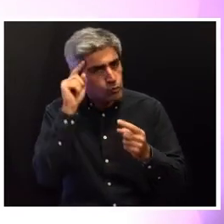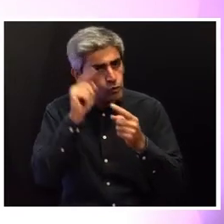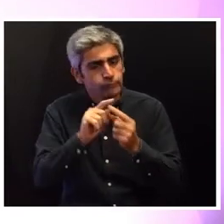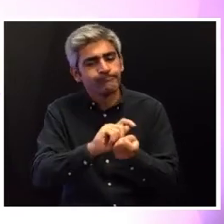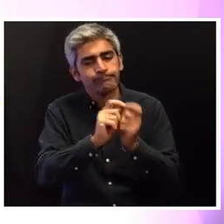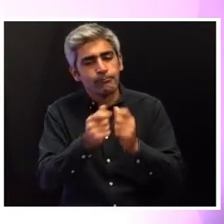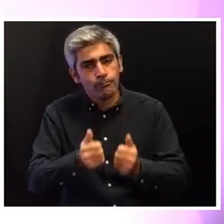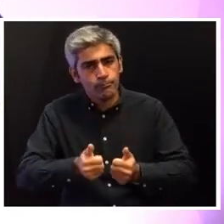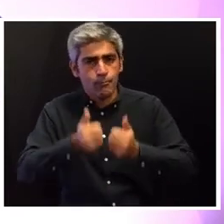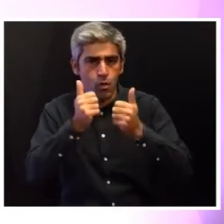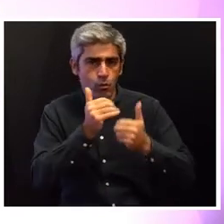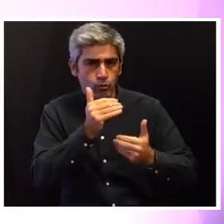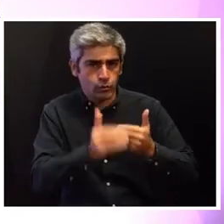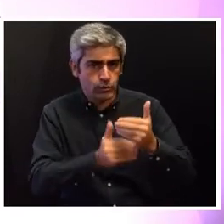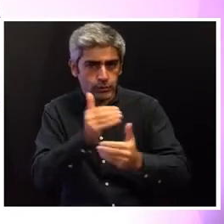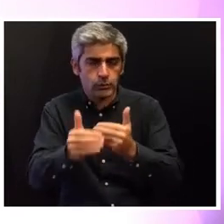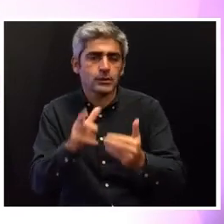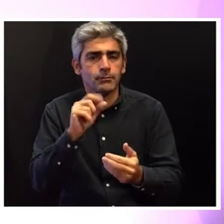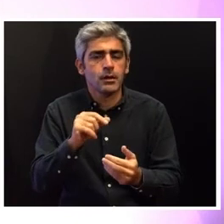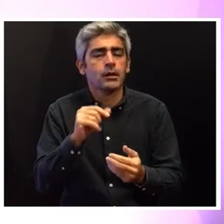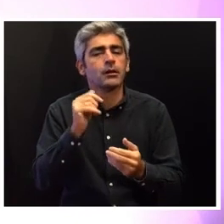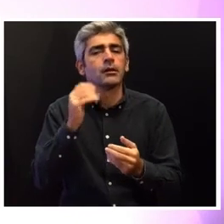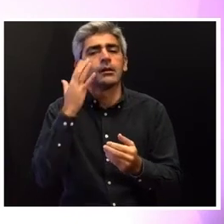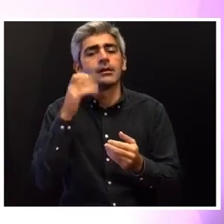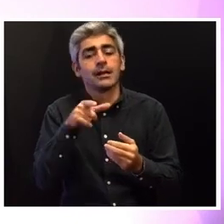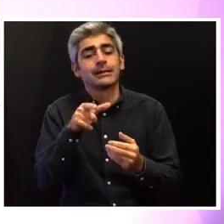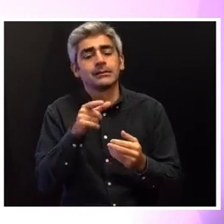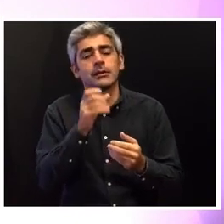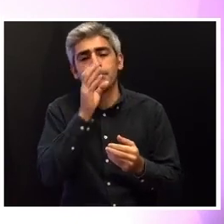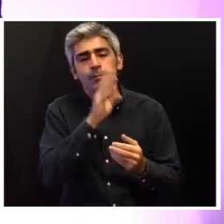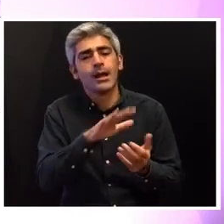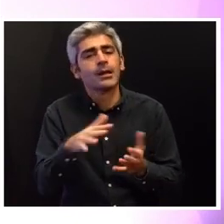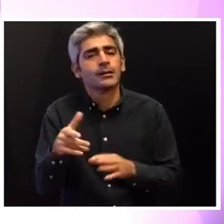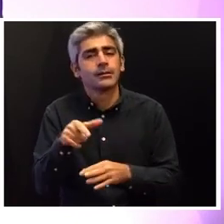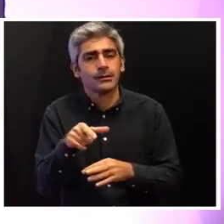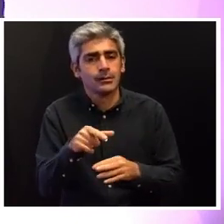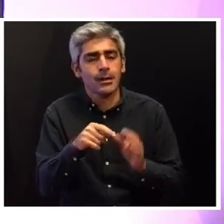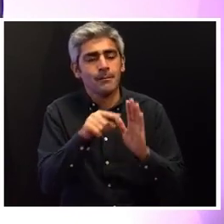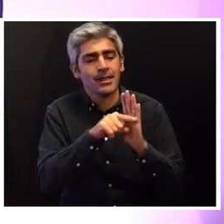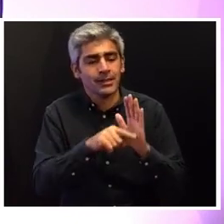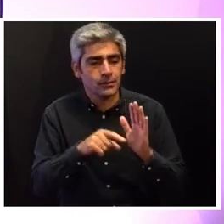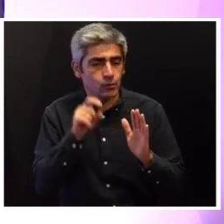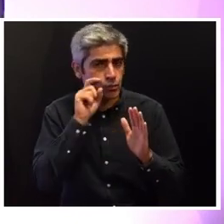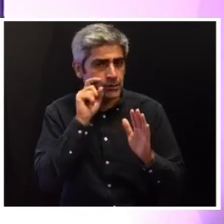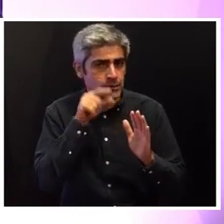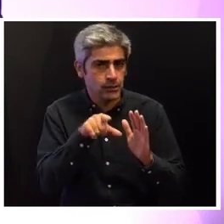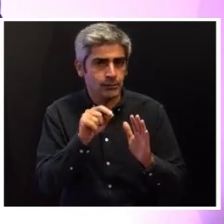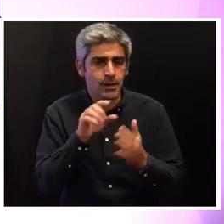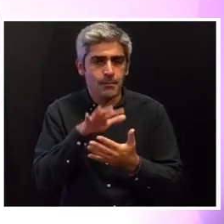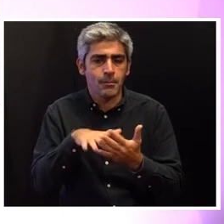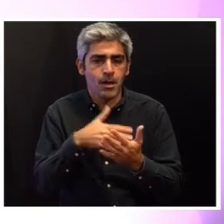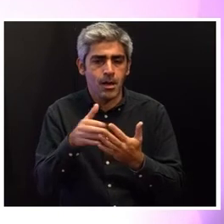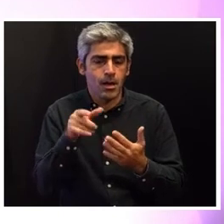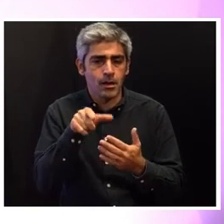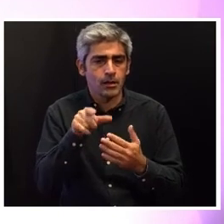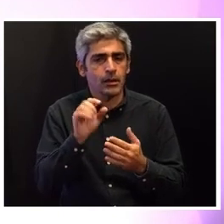e também no sentido de as diligências de implementação das medidas de proteção e do plano de segurança de